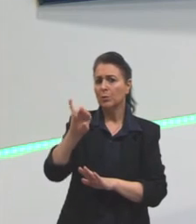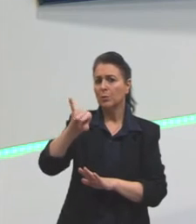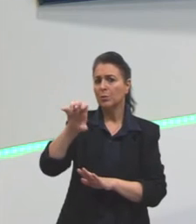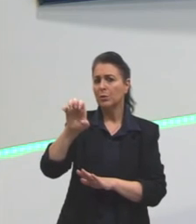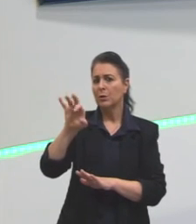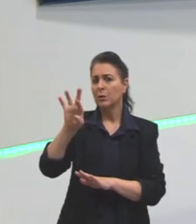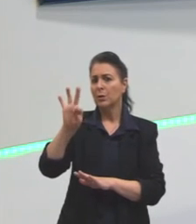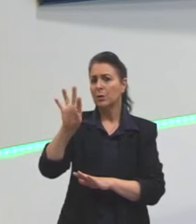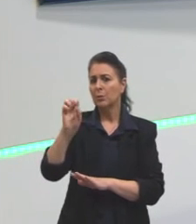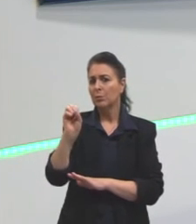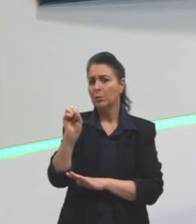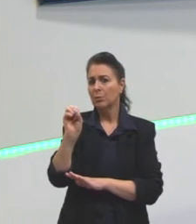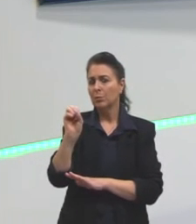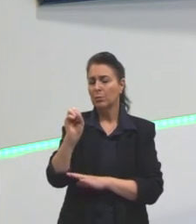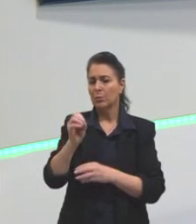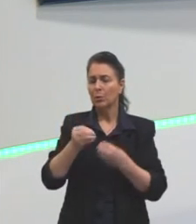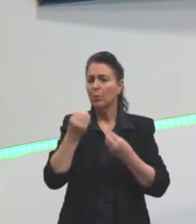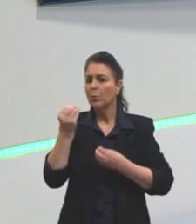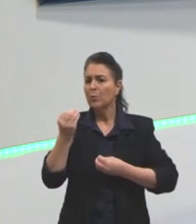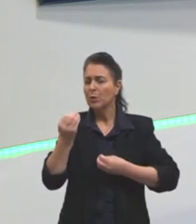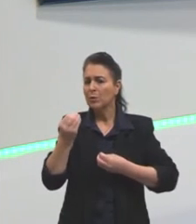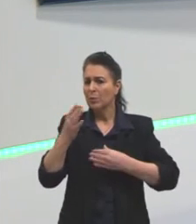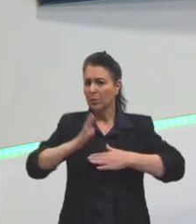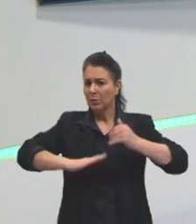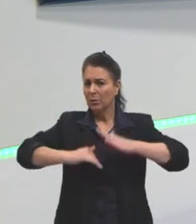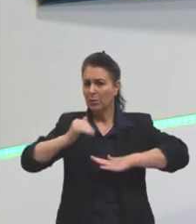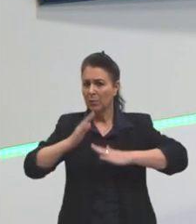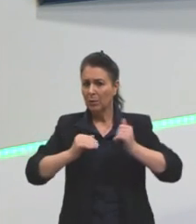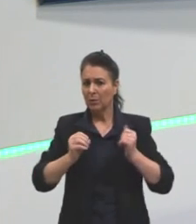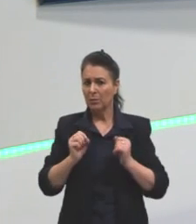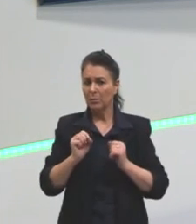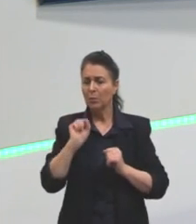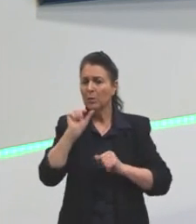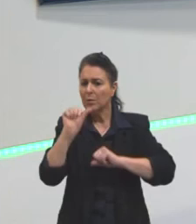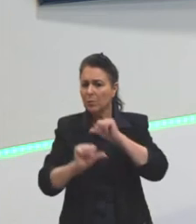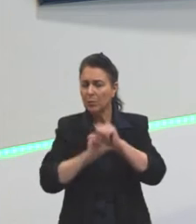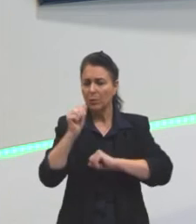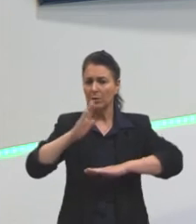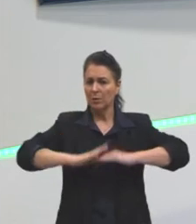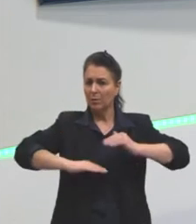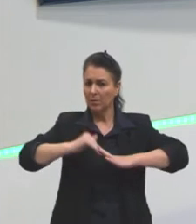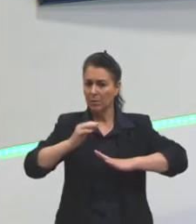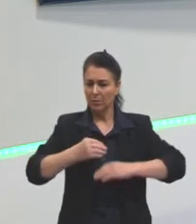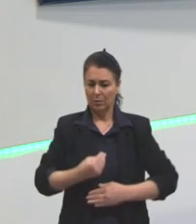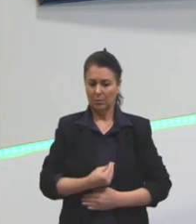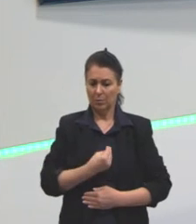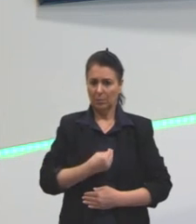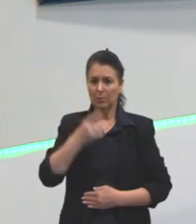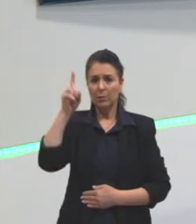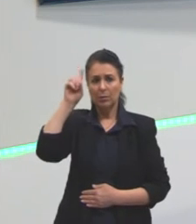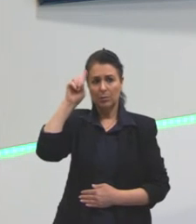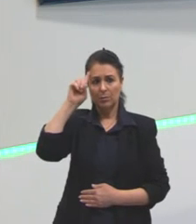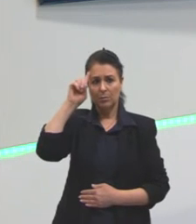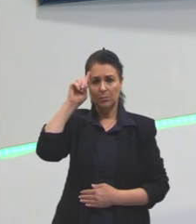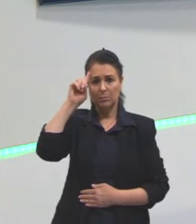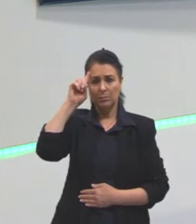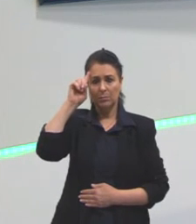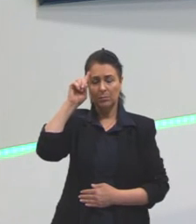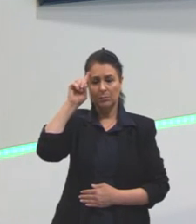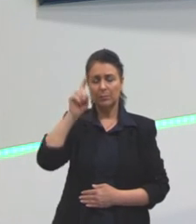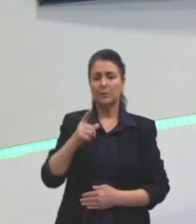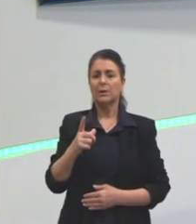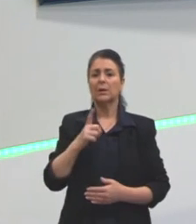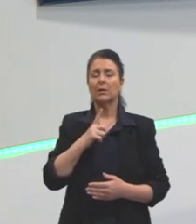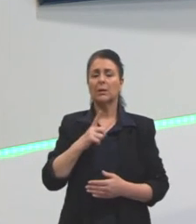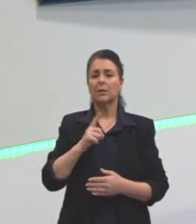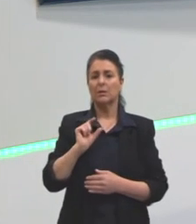isso funciona na prática? E o que isso muda na prática do nosso dia a dia? Então, aqui, a gente